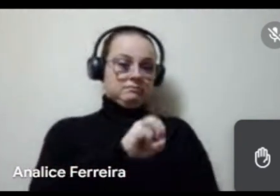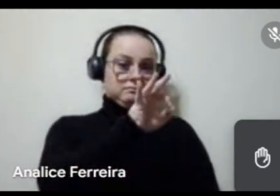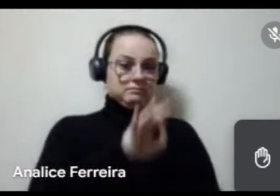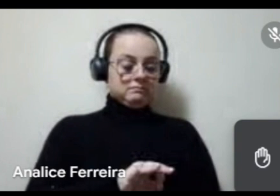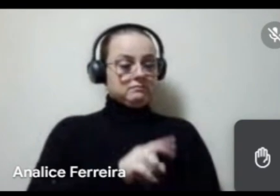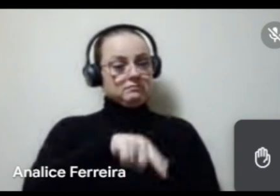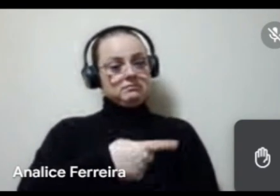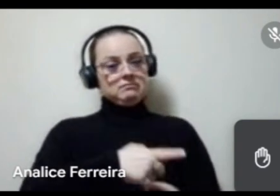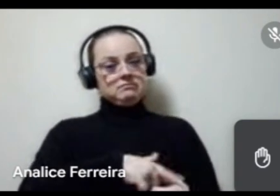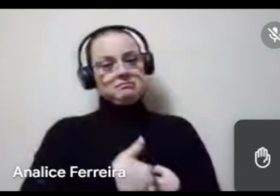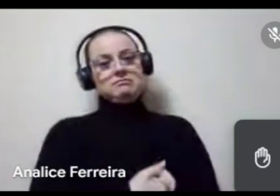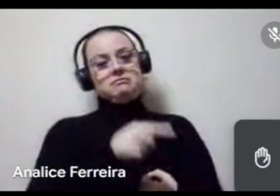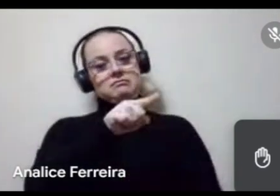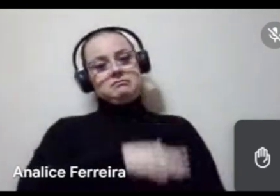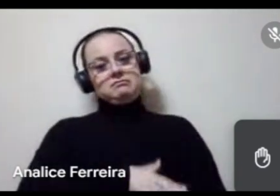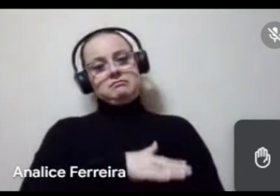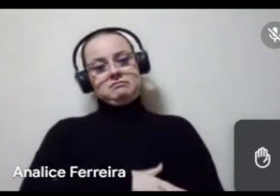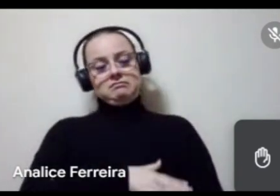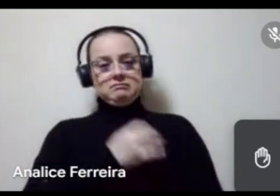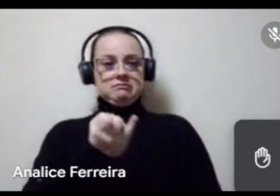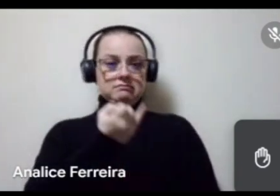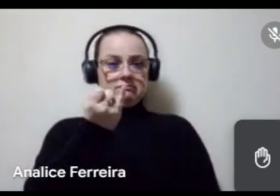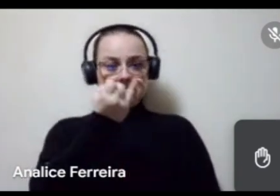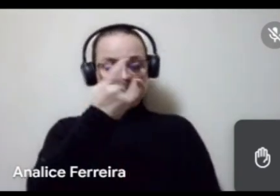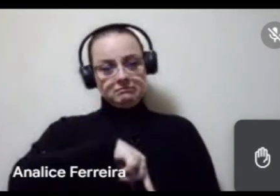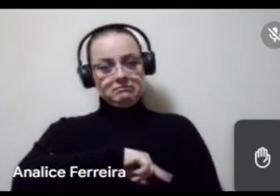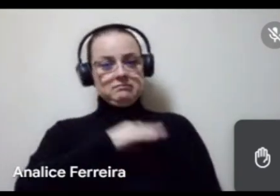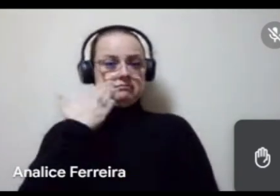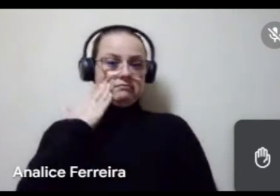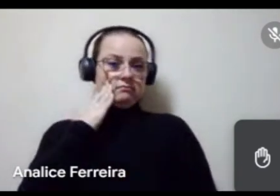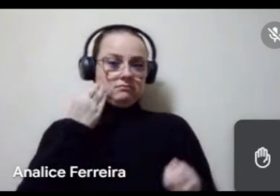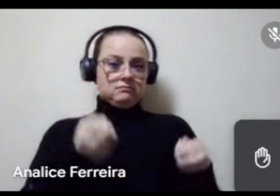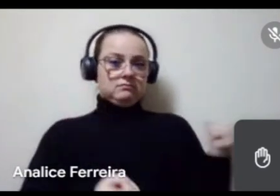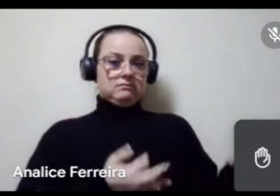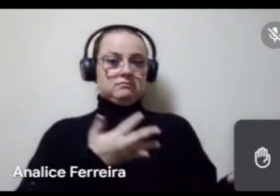municípios, esse é o momento, sabe, Yara, é importante para que a gente entenda quais são